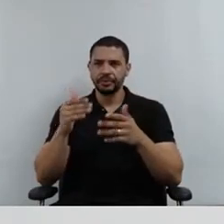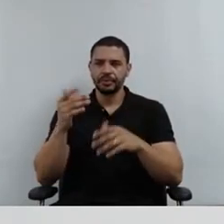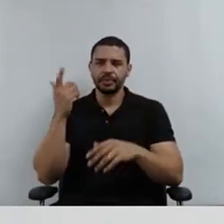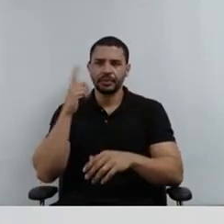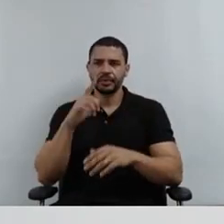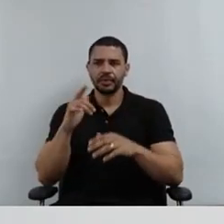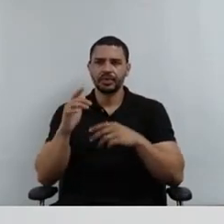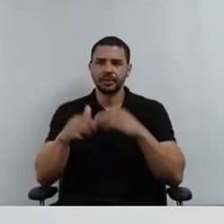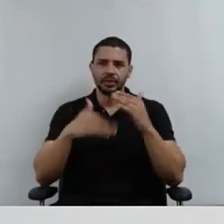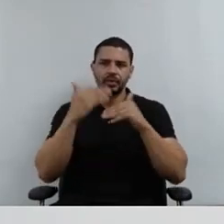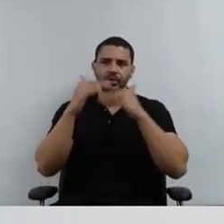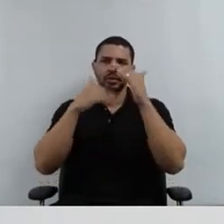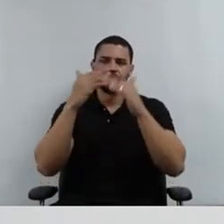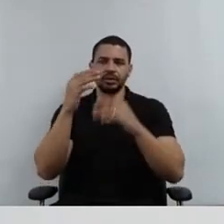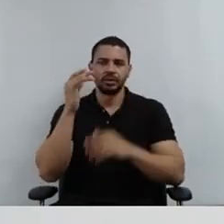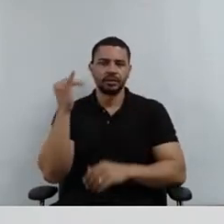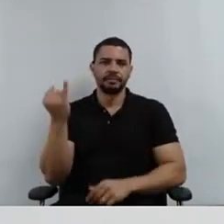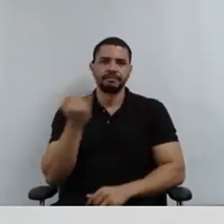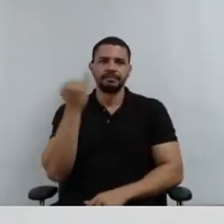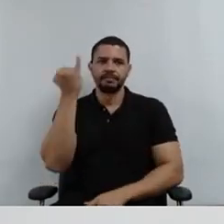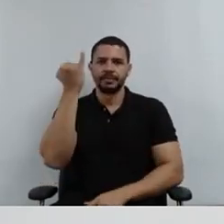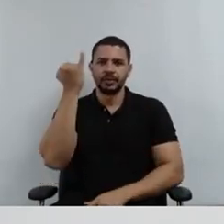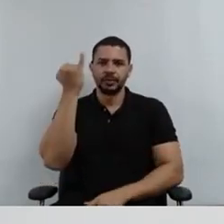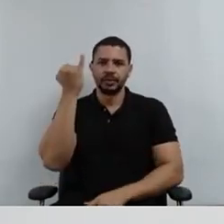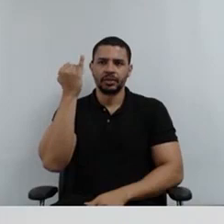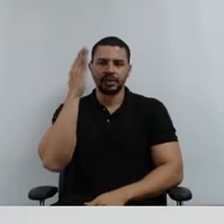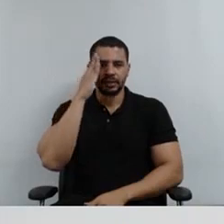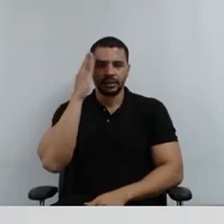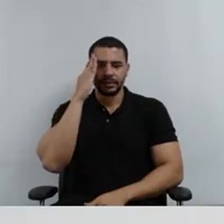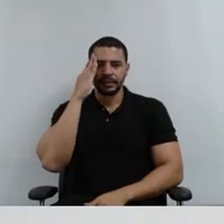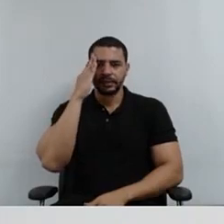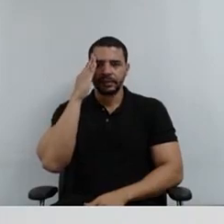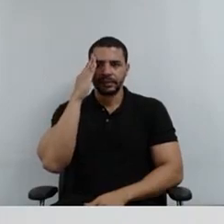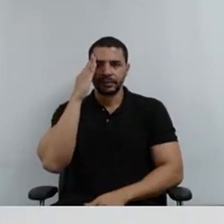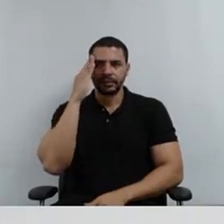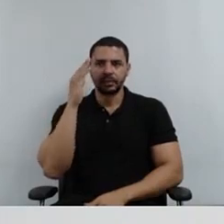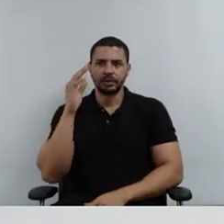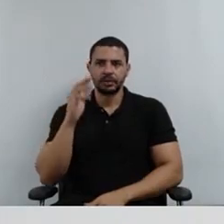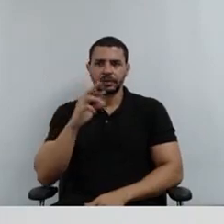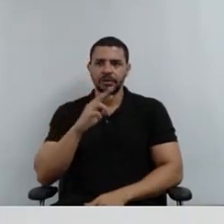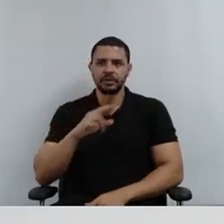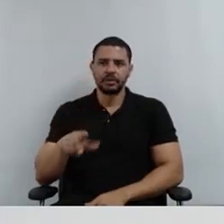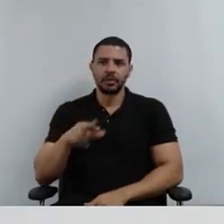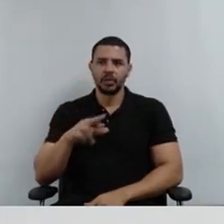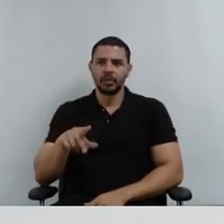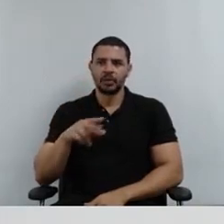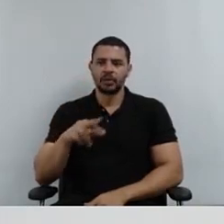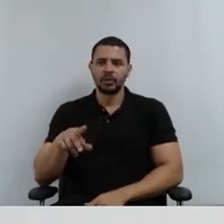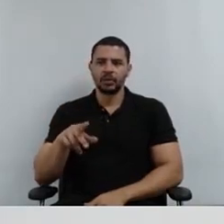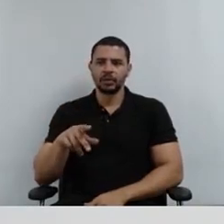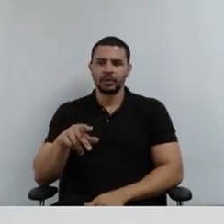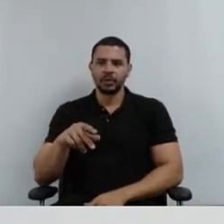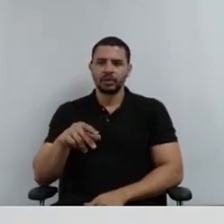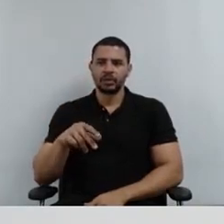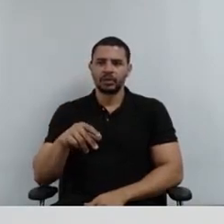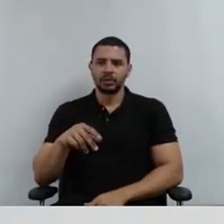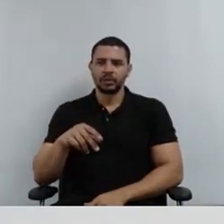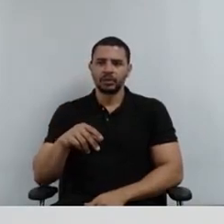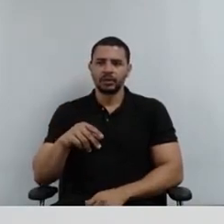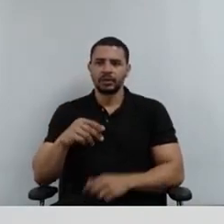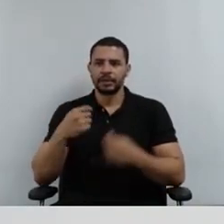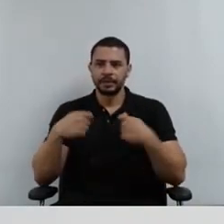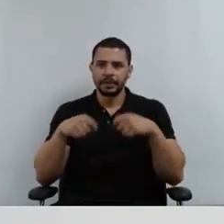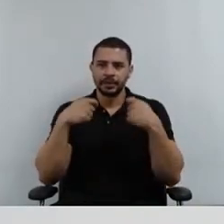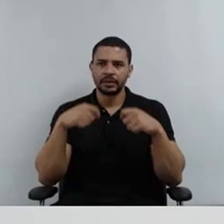importantes. Claro que não resolutivos de todas as necessidades da Defensoria Pública, mas sem sombra de